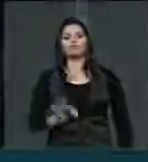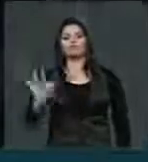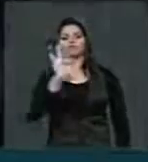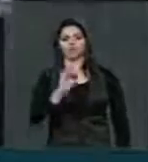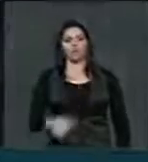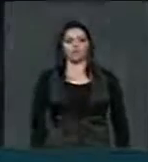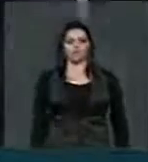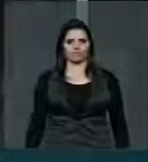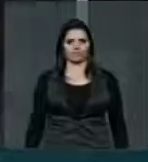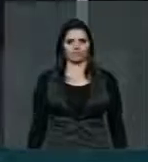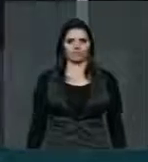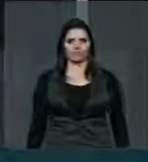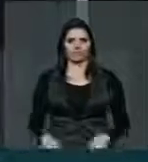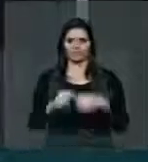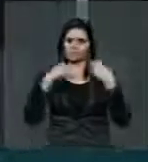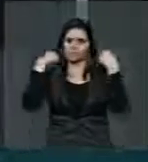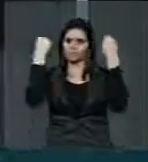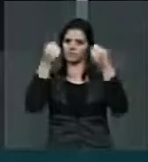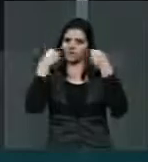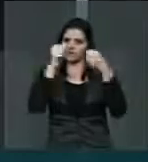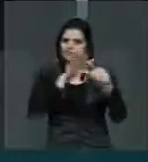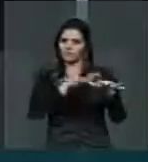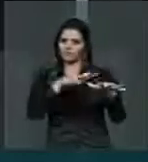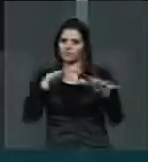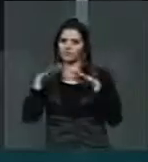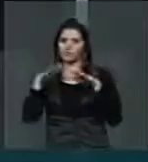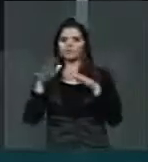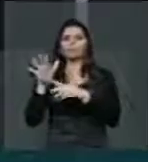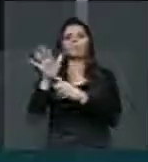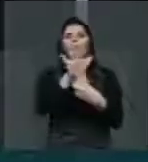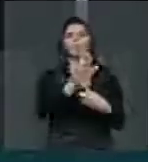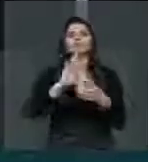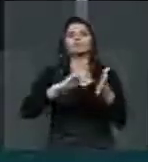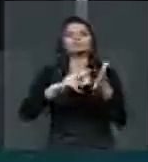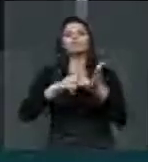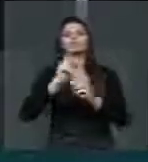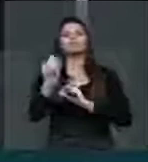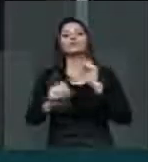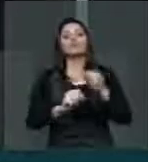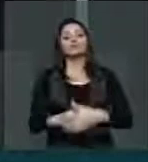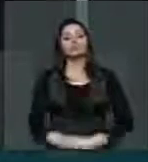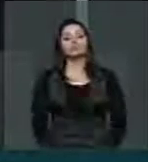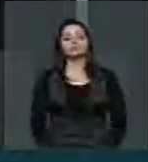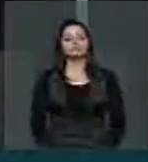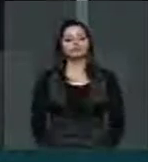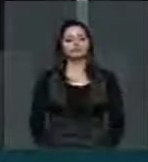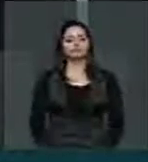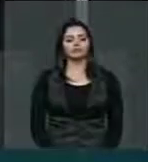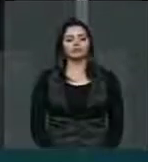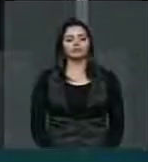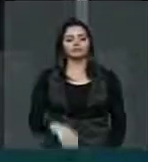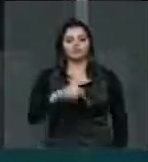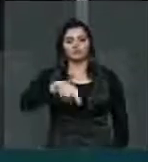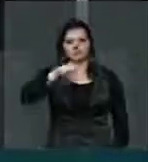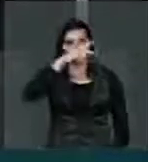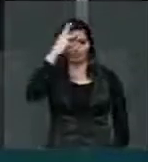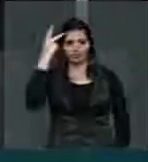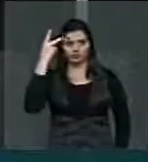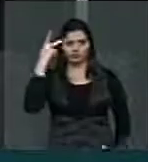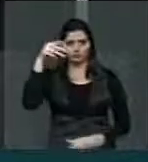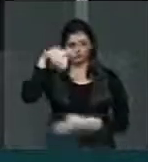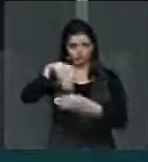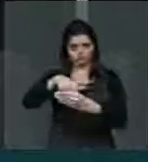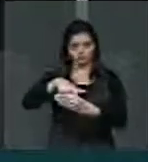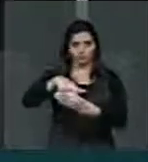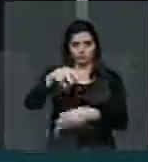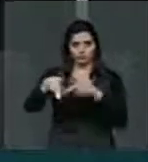Estas manifestações também querem dizer que aqueles que são eleitos